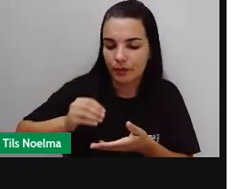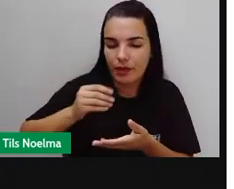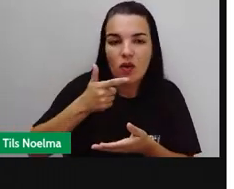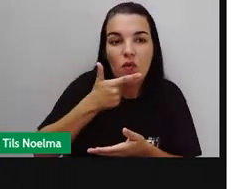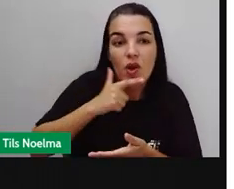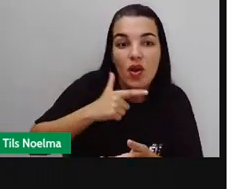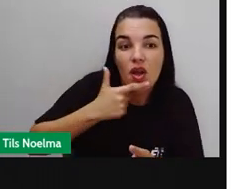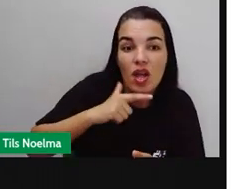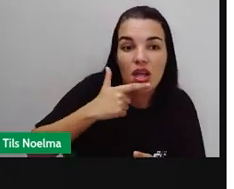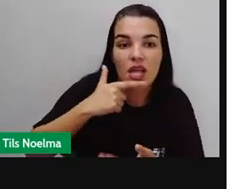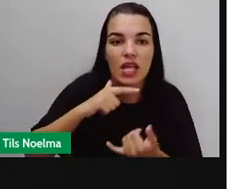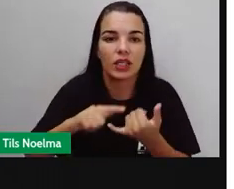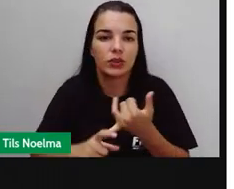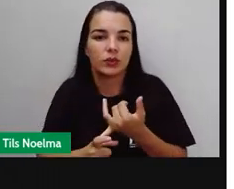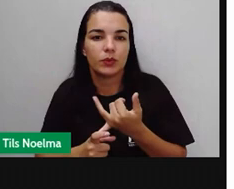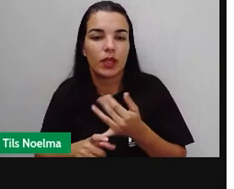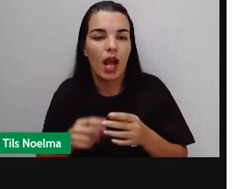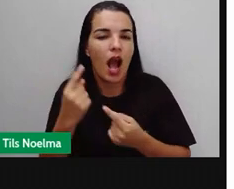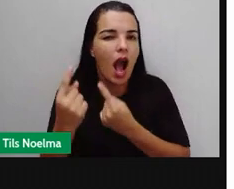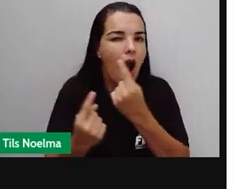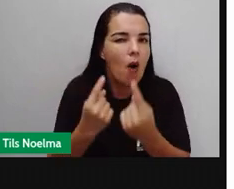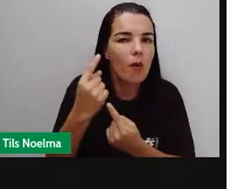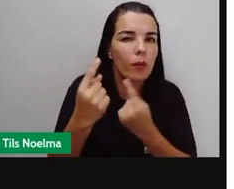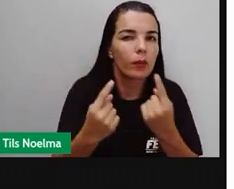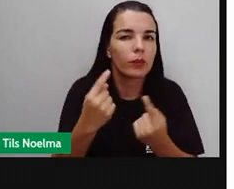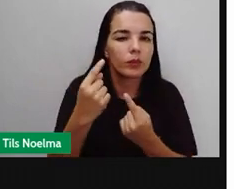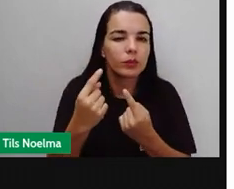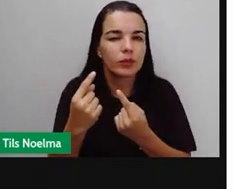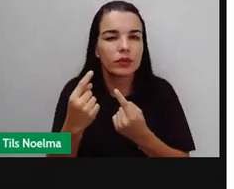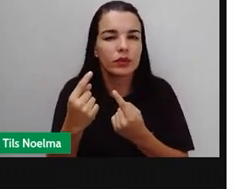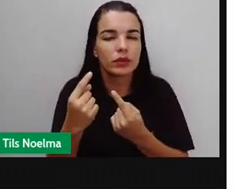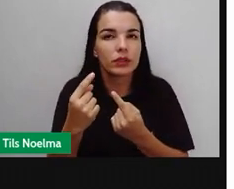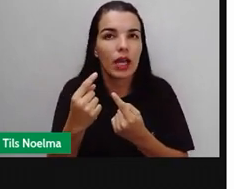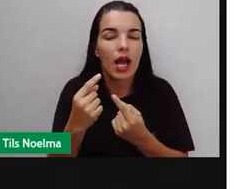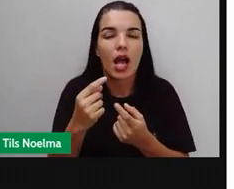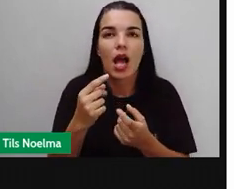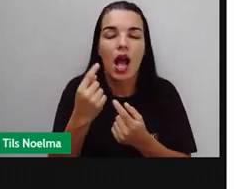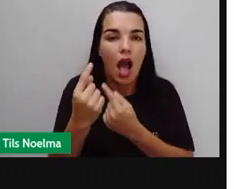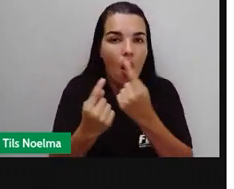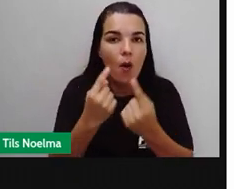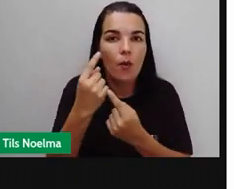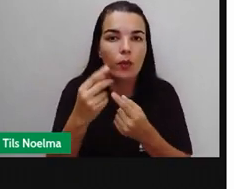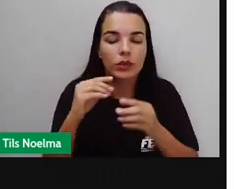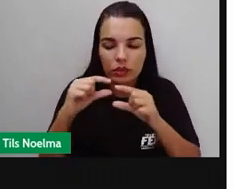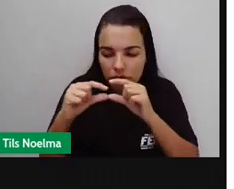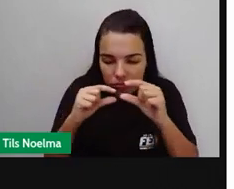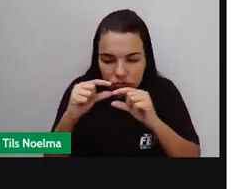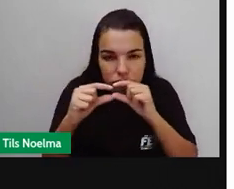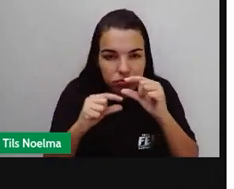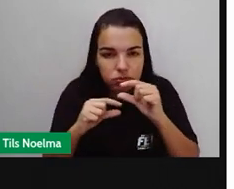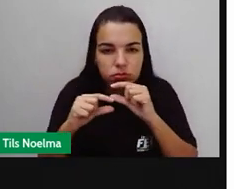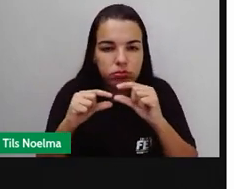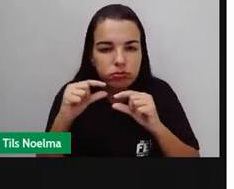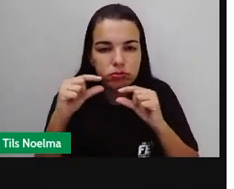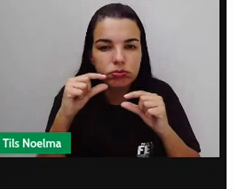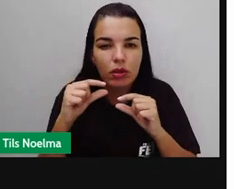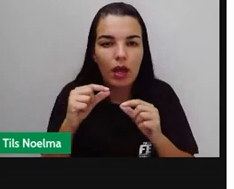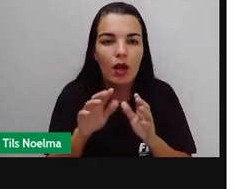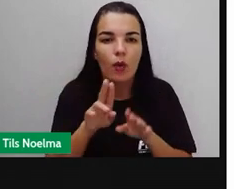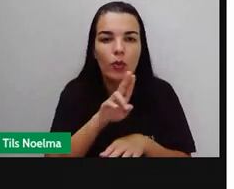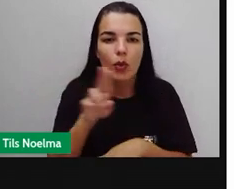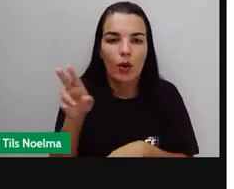no queijo, na produção do queijo. Alguns organismos, como é o caso da penicilina, né? Que é provocada, que